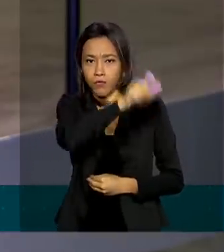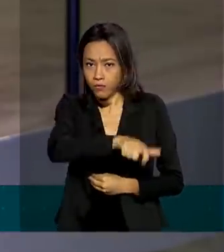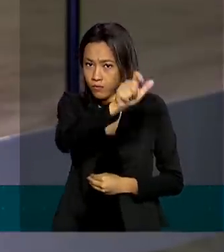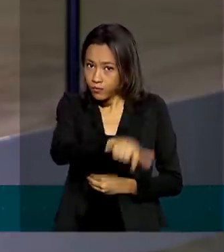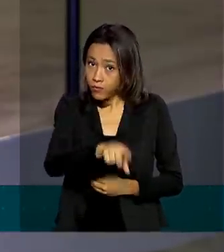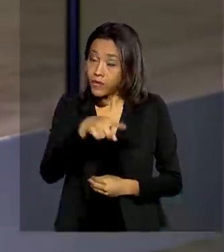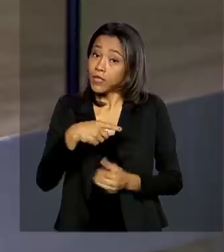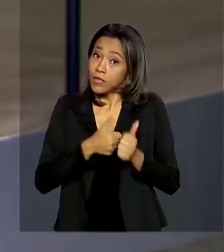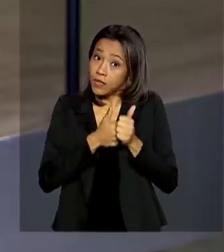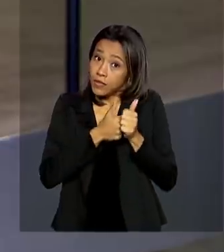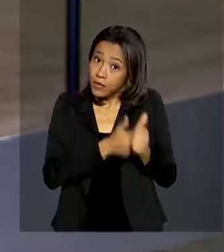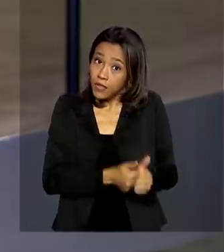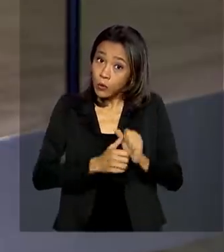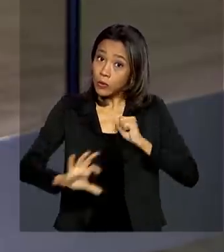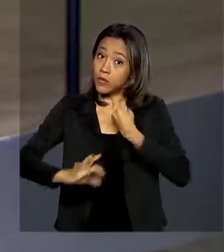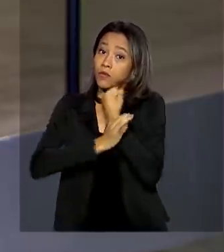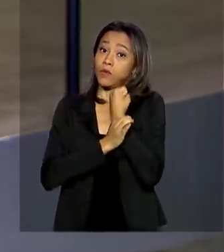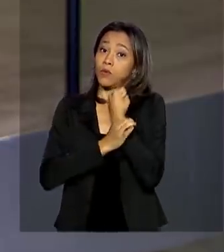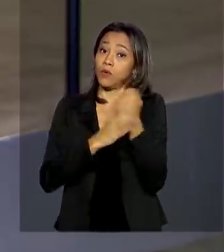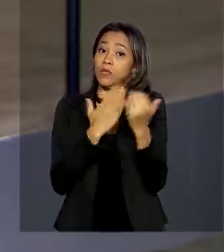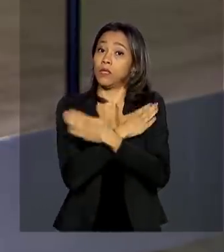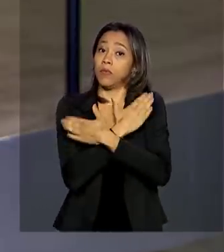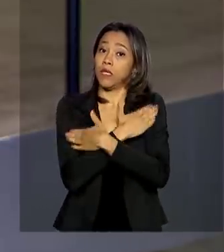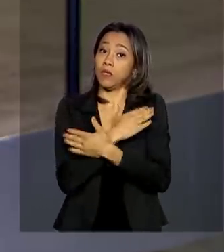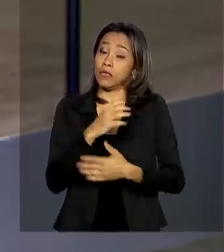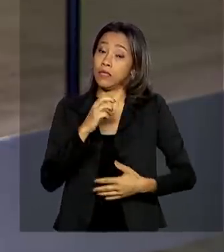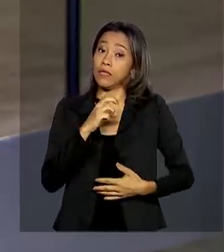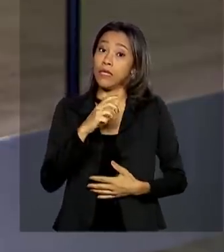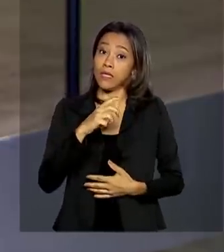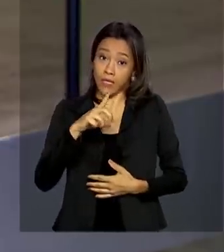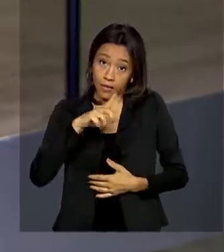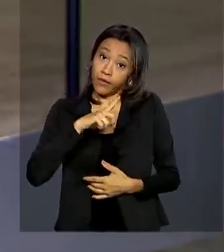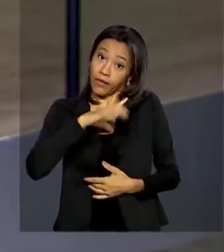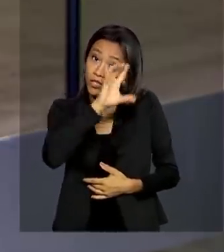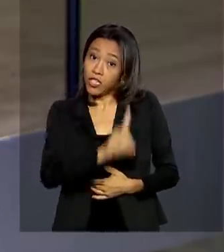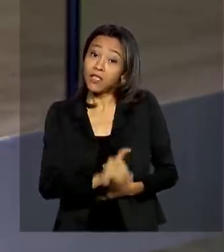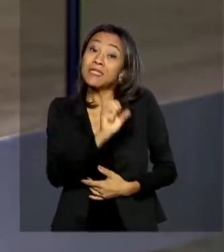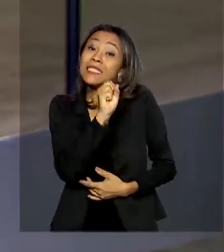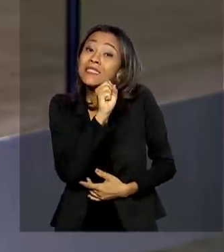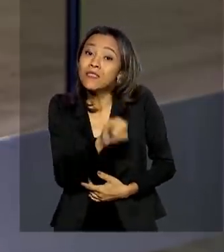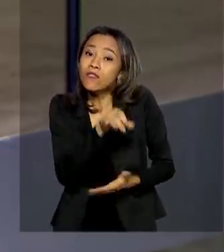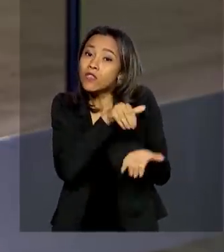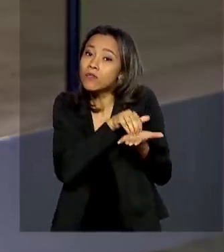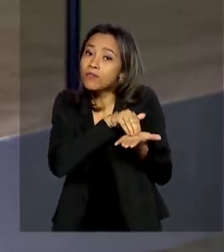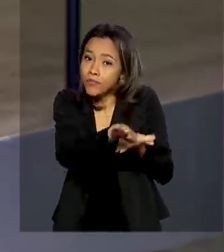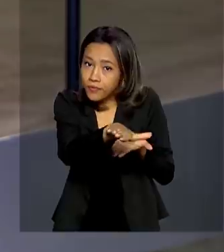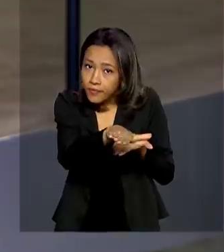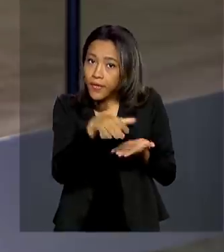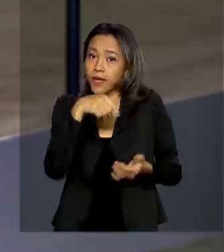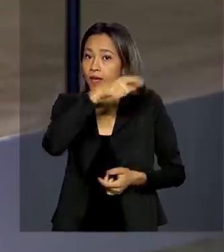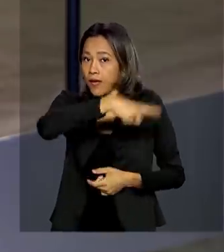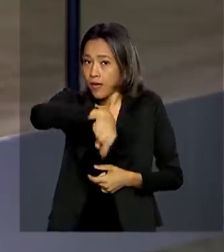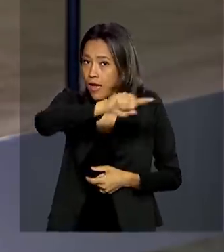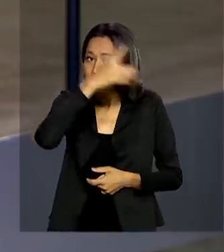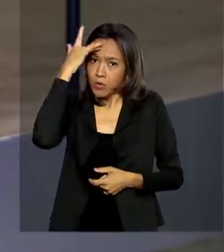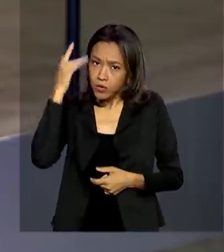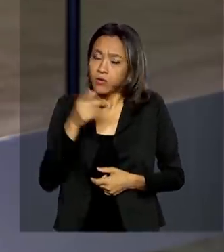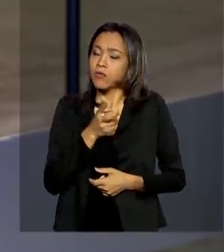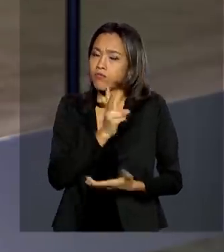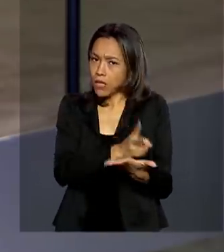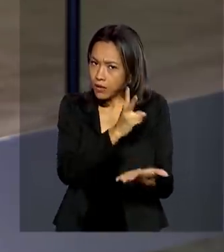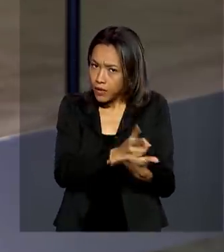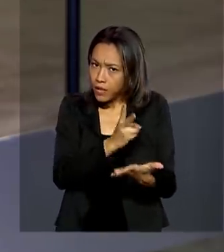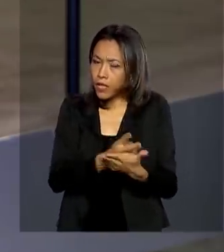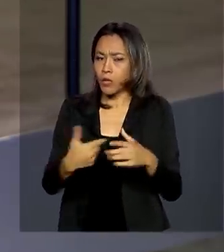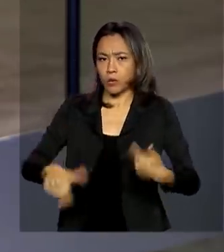seguro-desemprego que ele teria direito caso fosse demitido. Além disso, o trabalhador fica com o emprego garantido